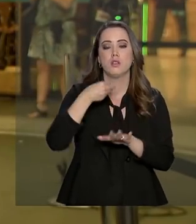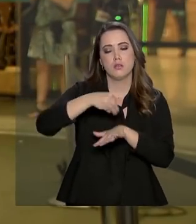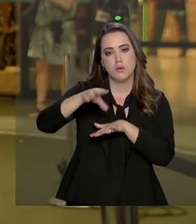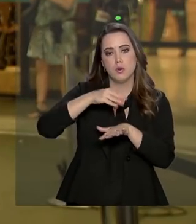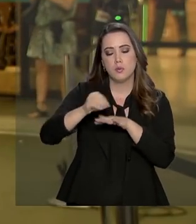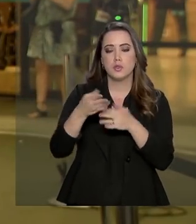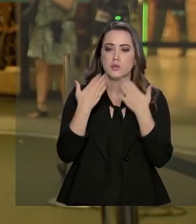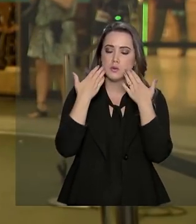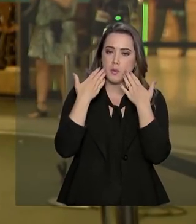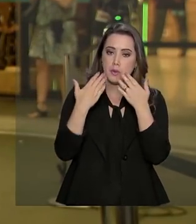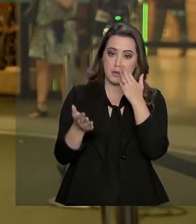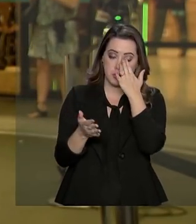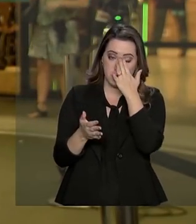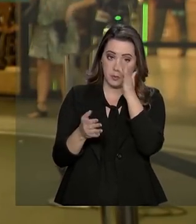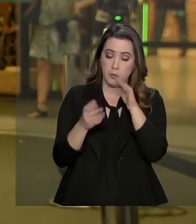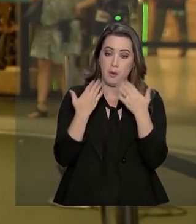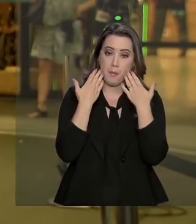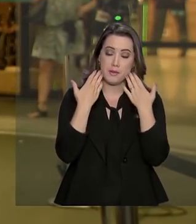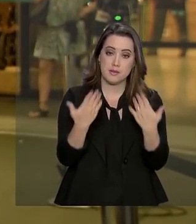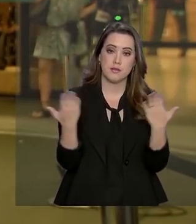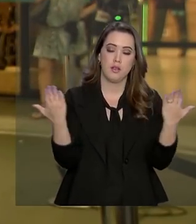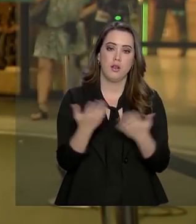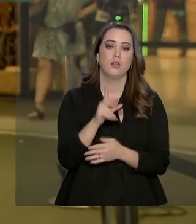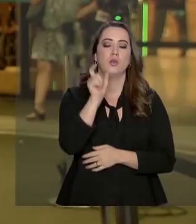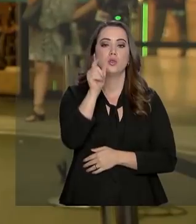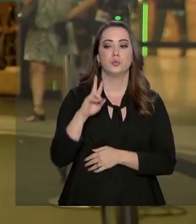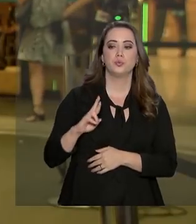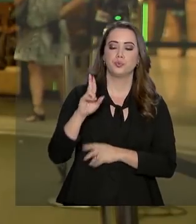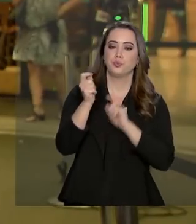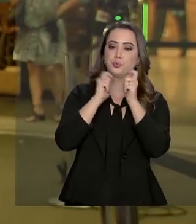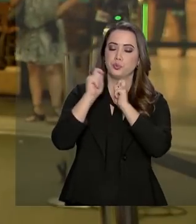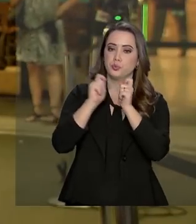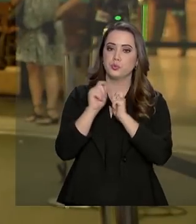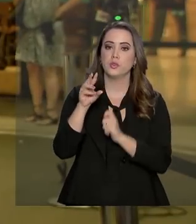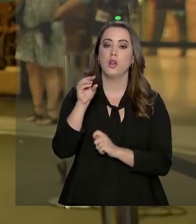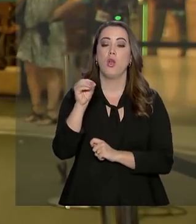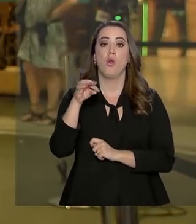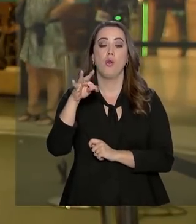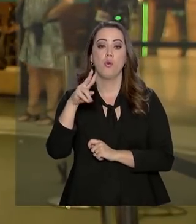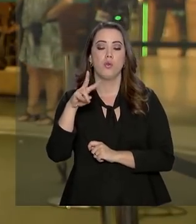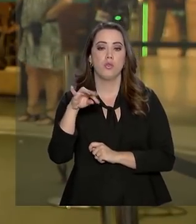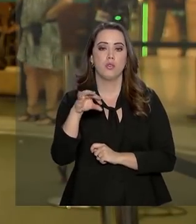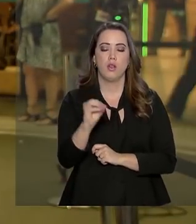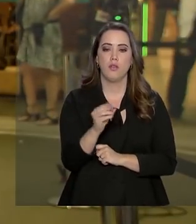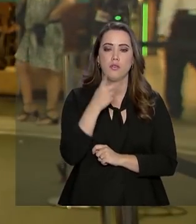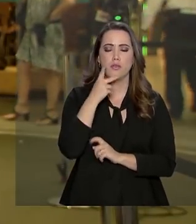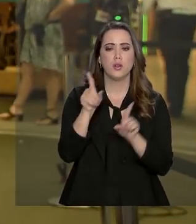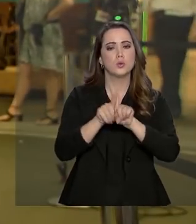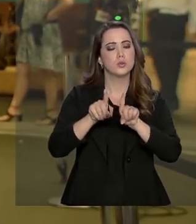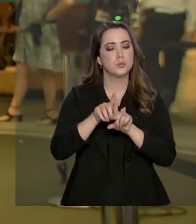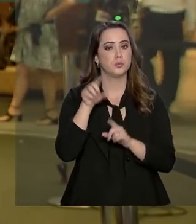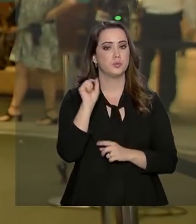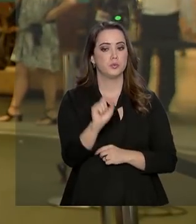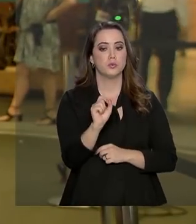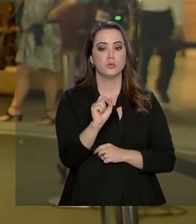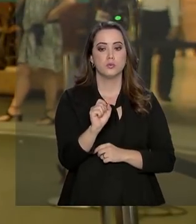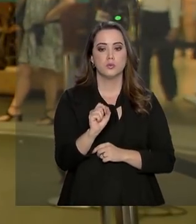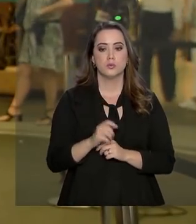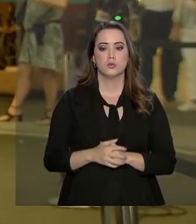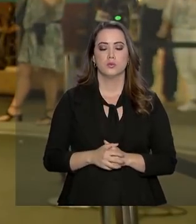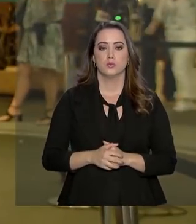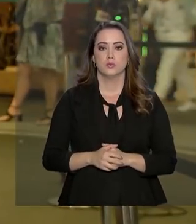que foram prestadas hoje pelo porta-voz da presidência da República, Otávio Rego Barros. Ele falou também que